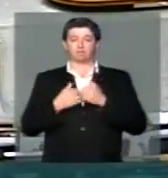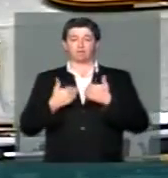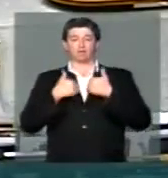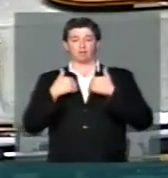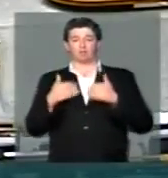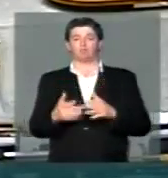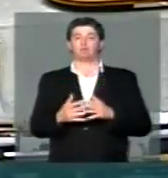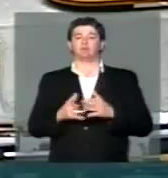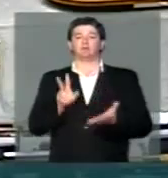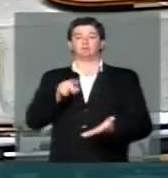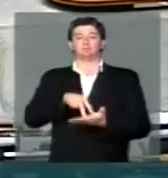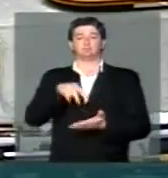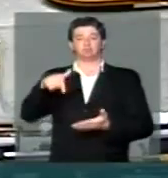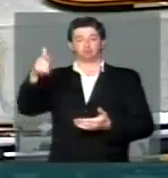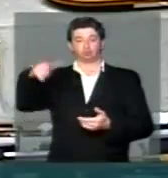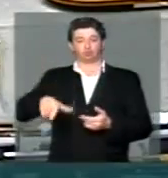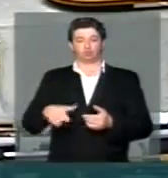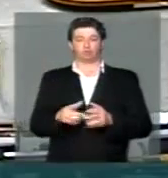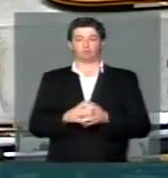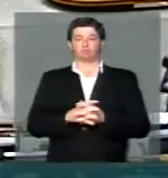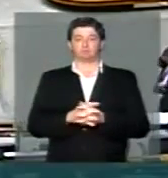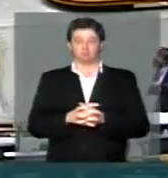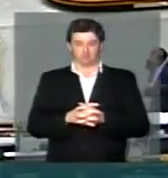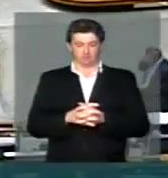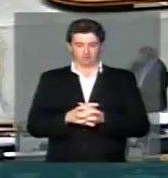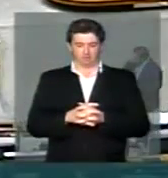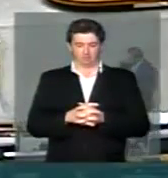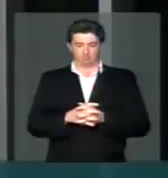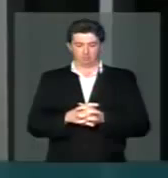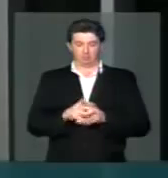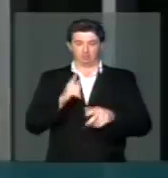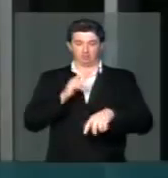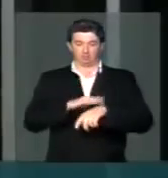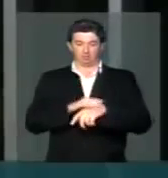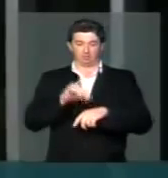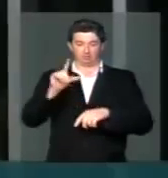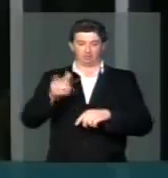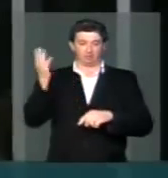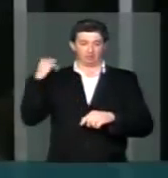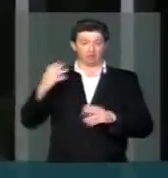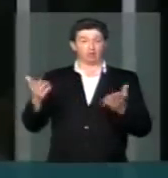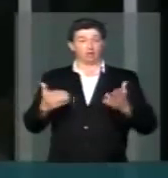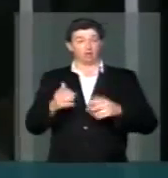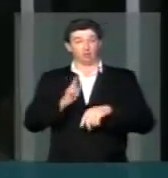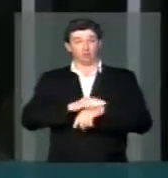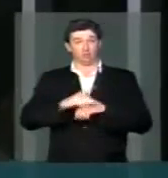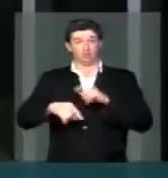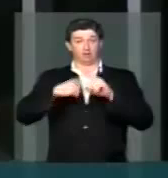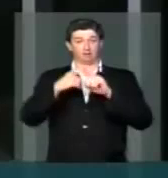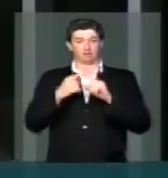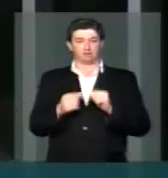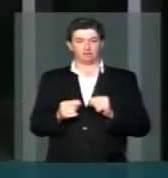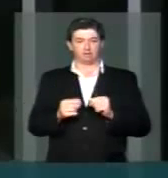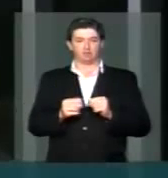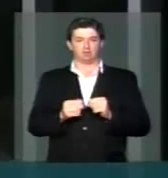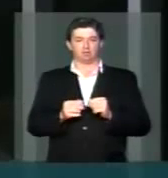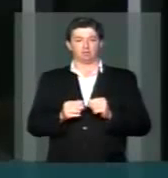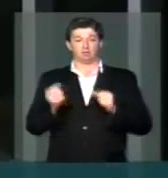Eu subo novamente a essa tribuna, tive um tempo menor em outro momento, agora com um tempo um pouco maior, posso